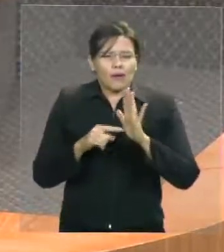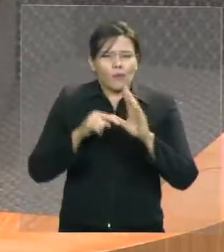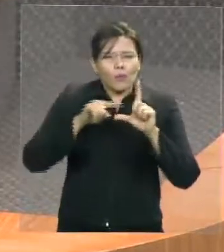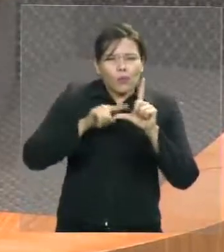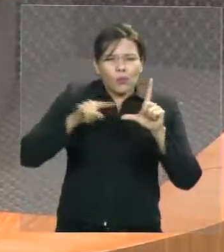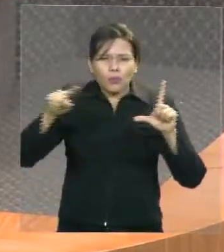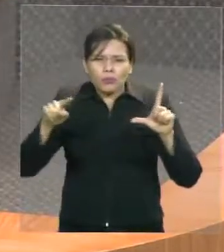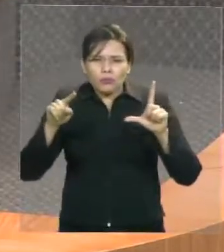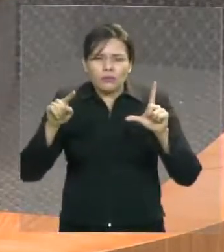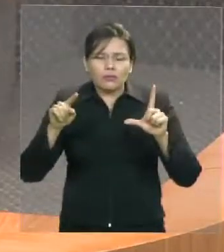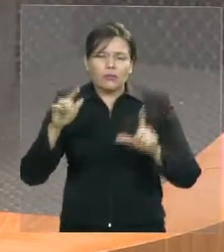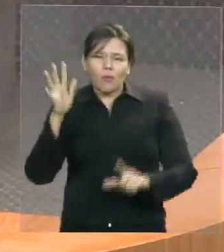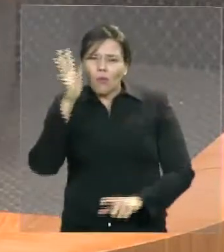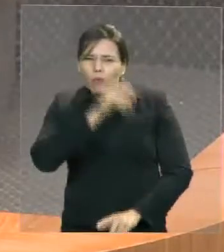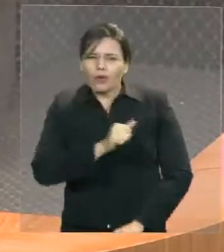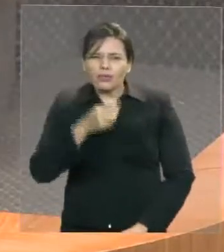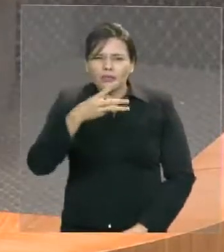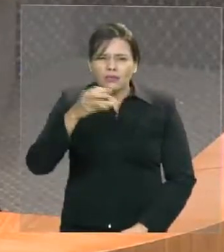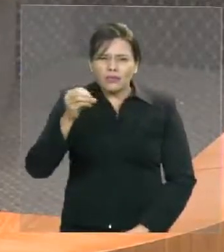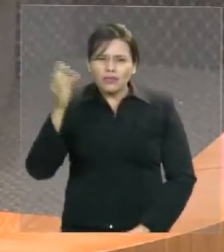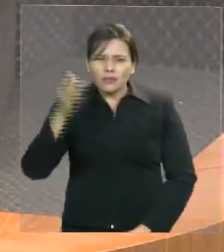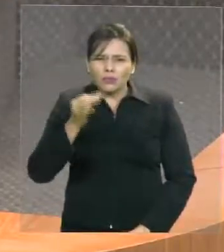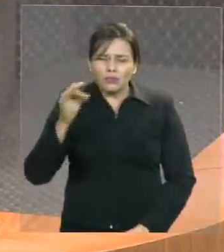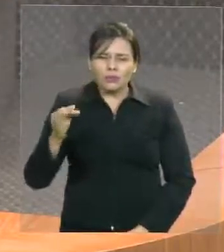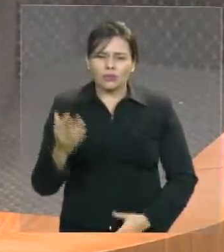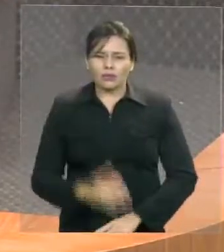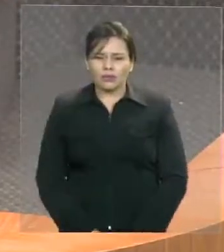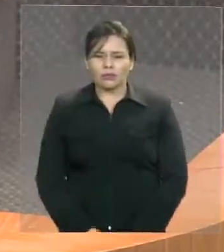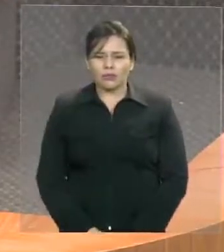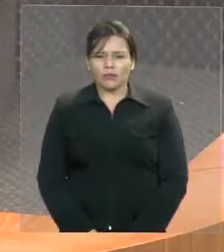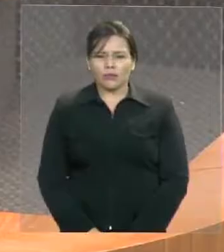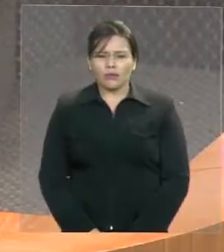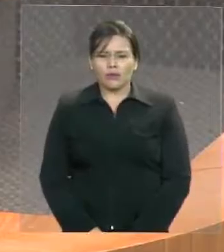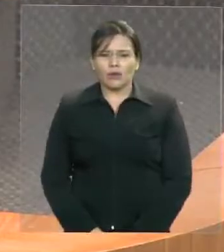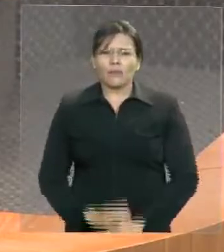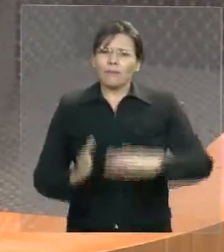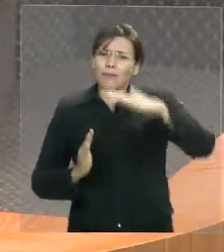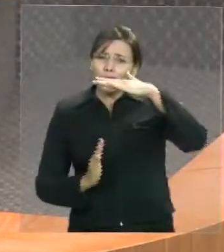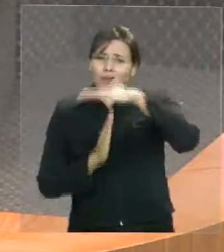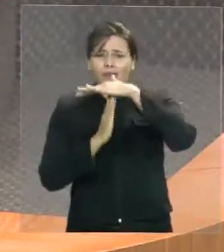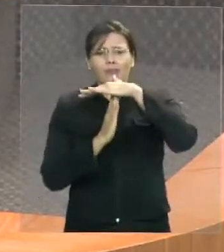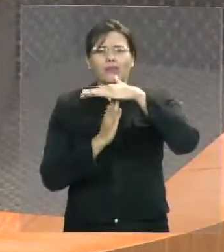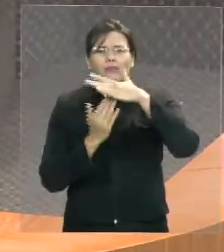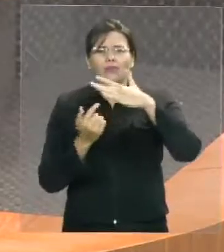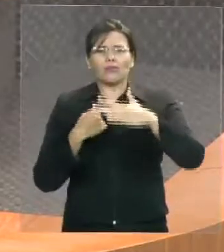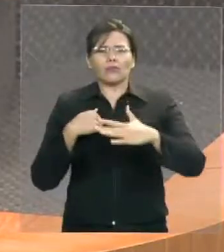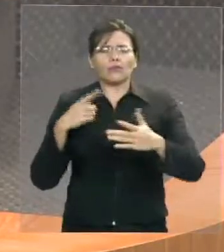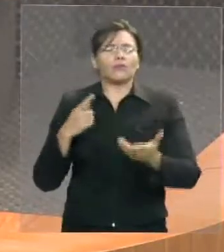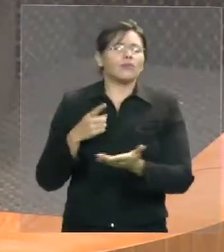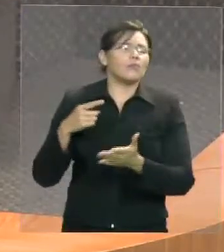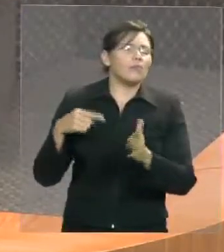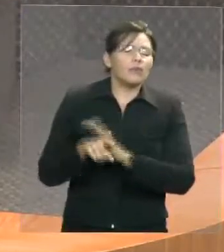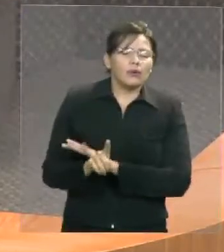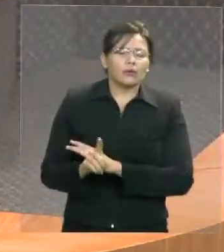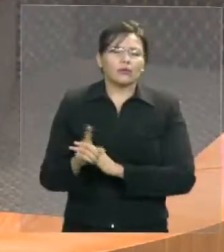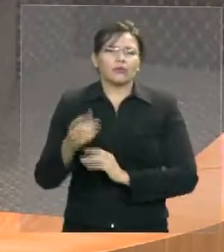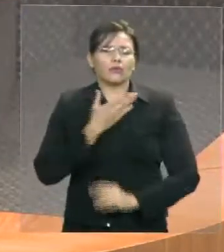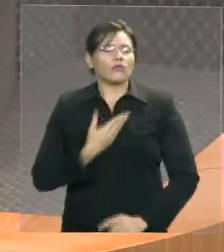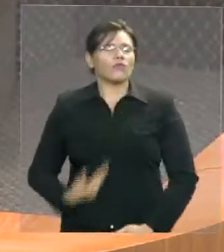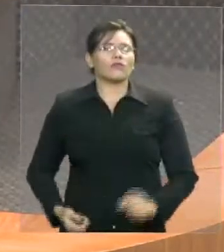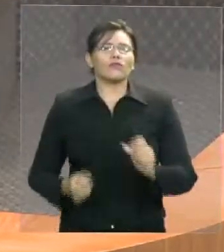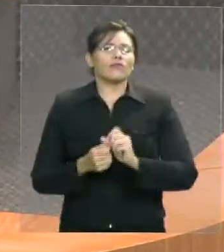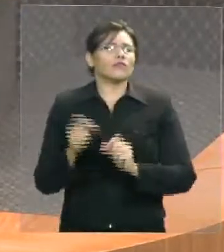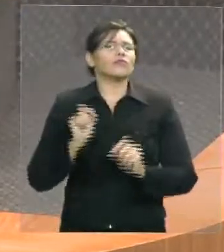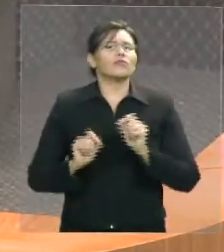o limite de prudência, mas o que ele fez com isto? O que o governador fez? O que o governador